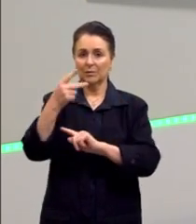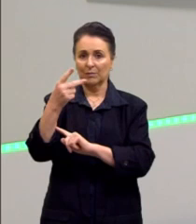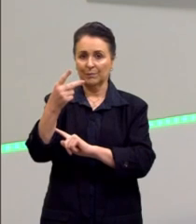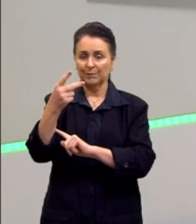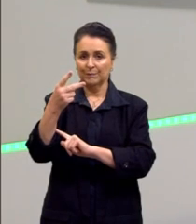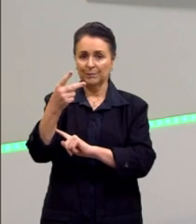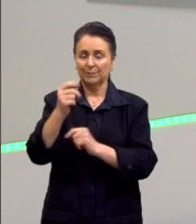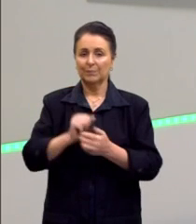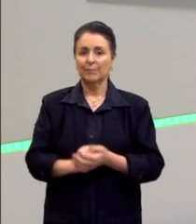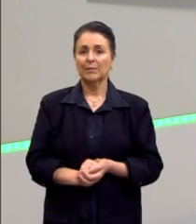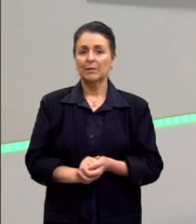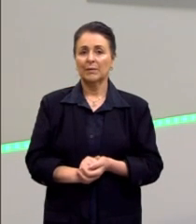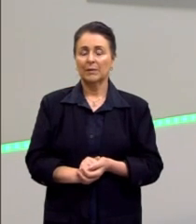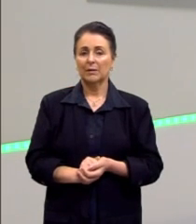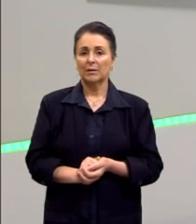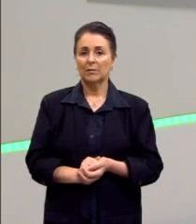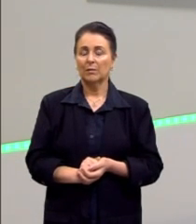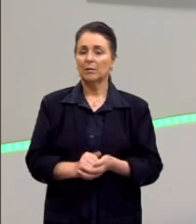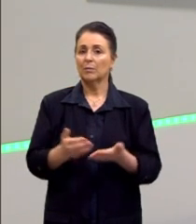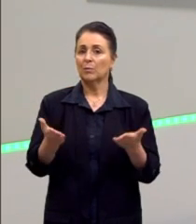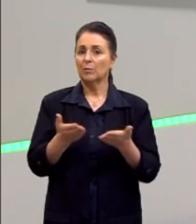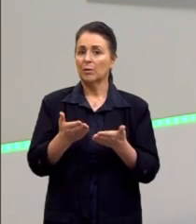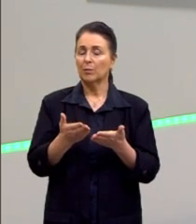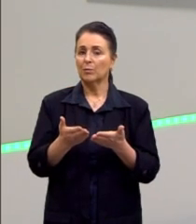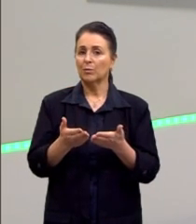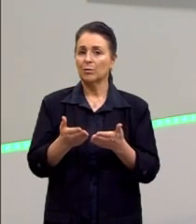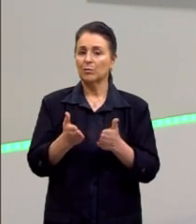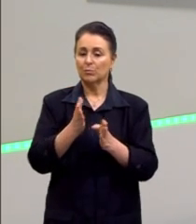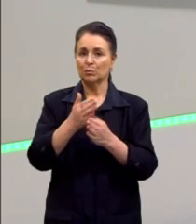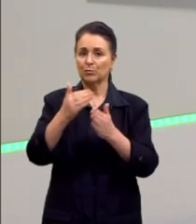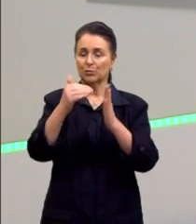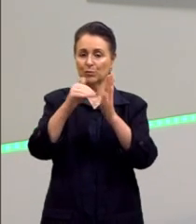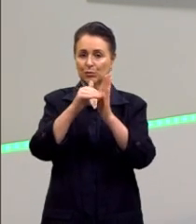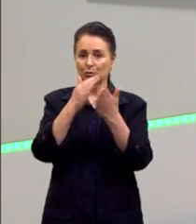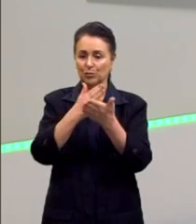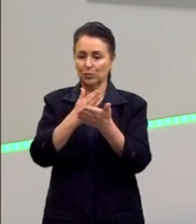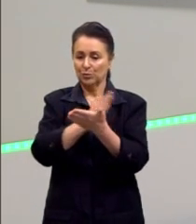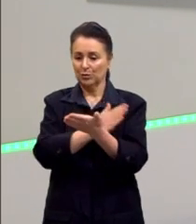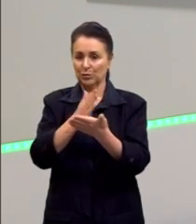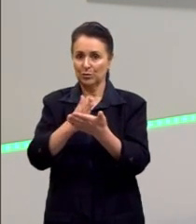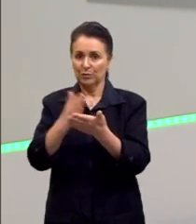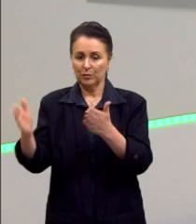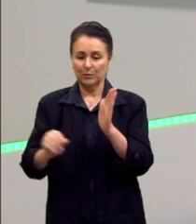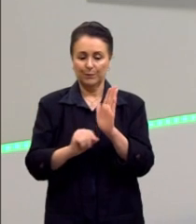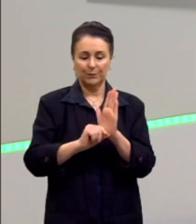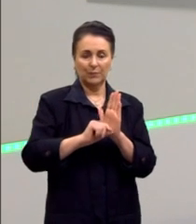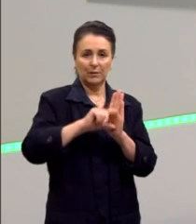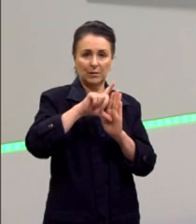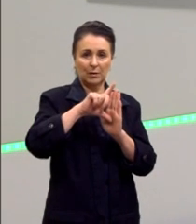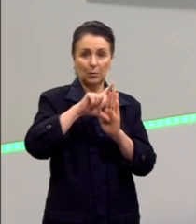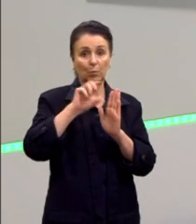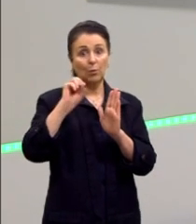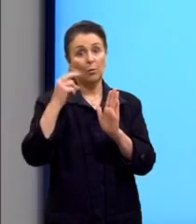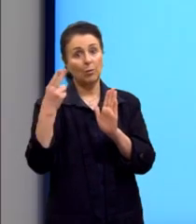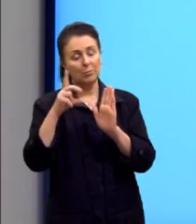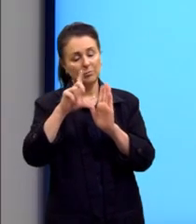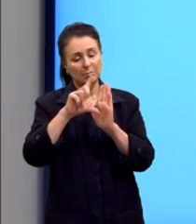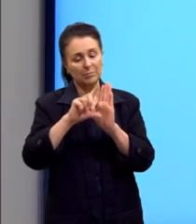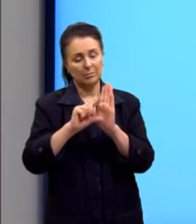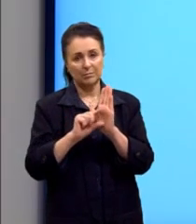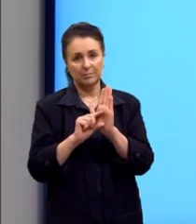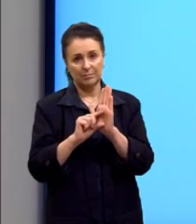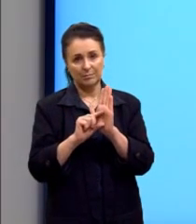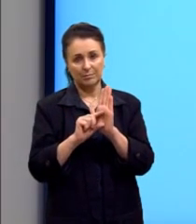Então, nós podemos dividir, né, em duas classificações, crescente ou decrescente, tá?